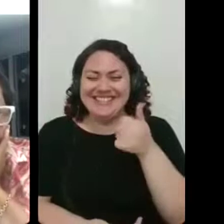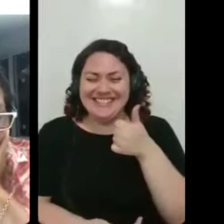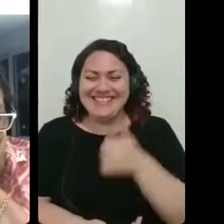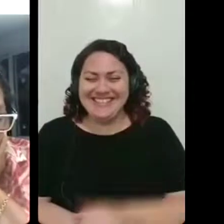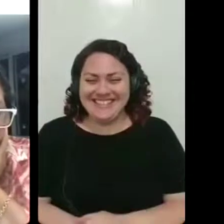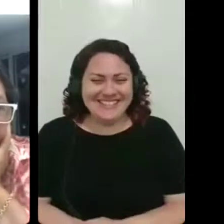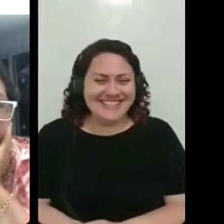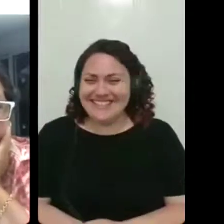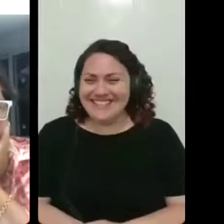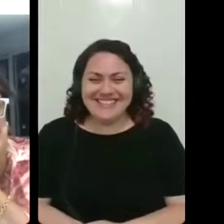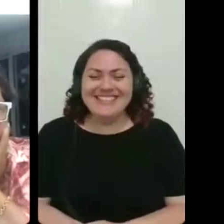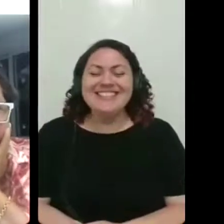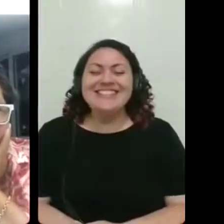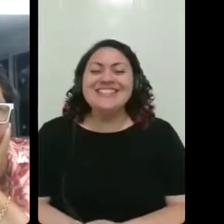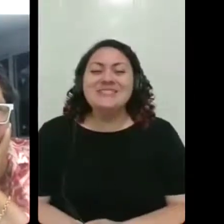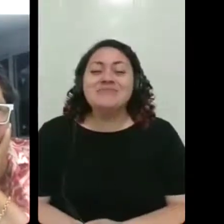Simone, querida.